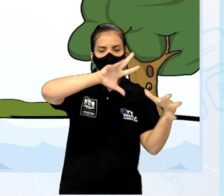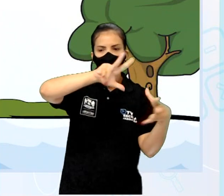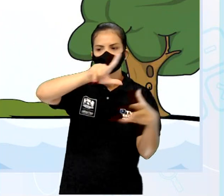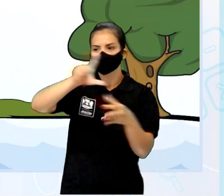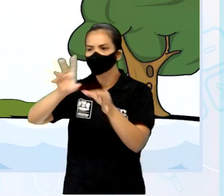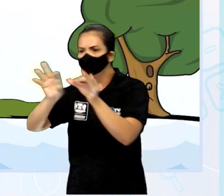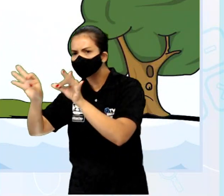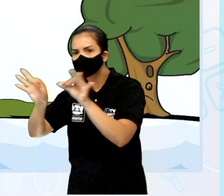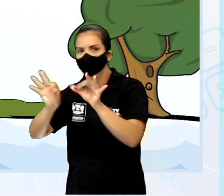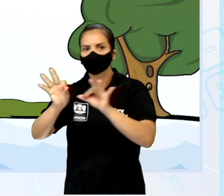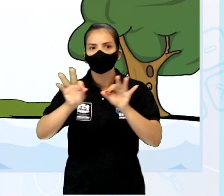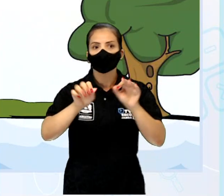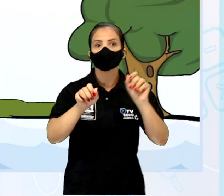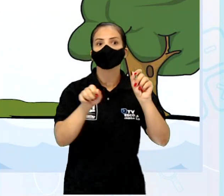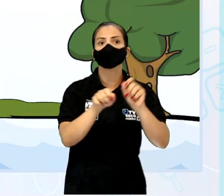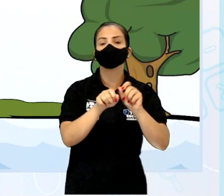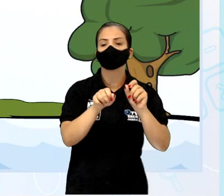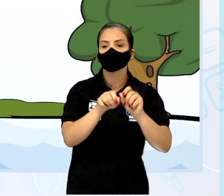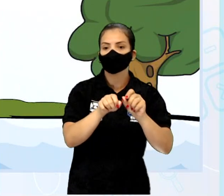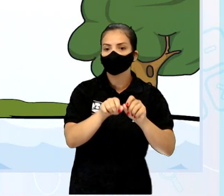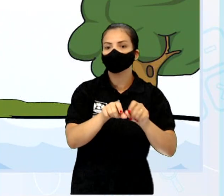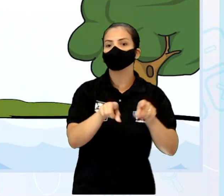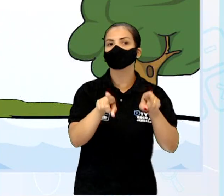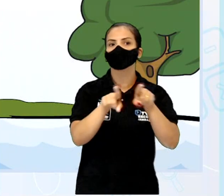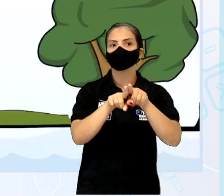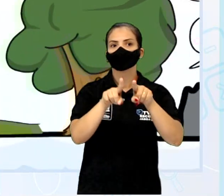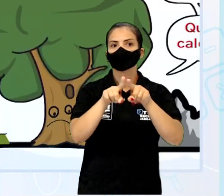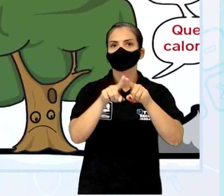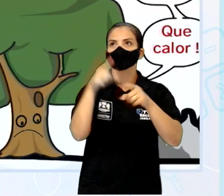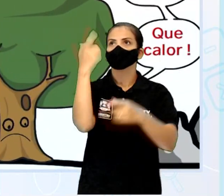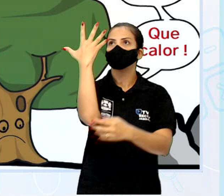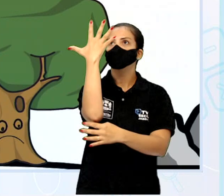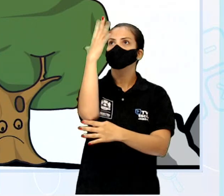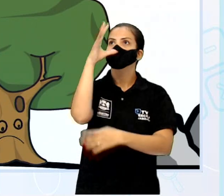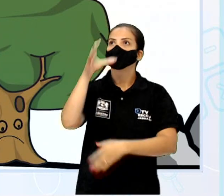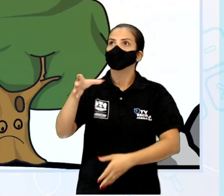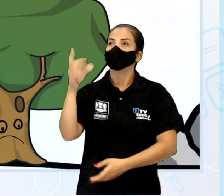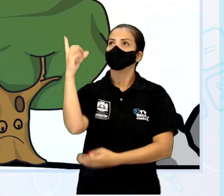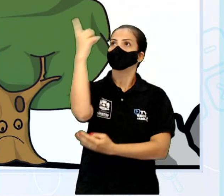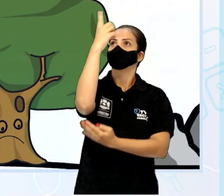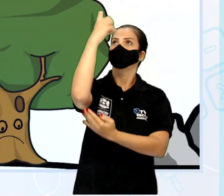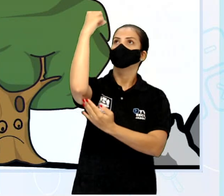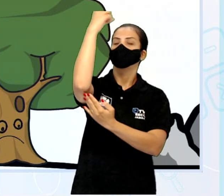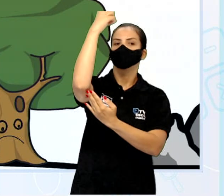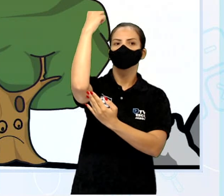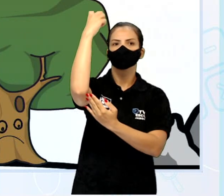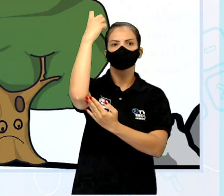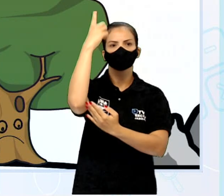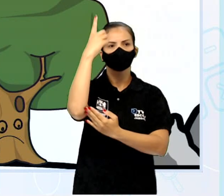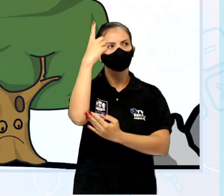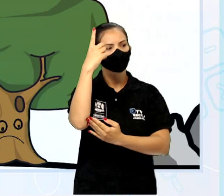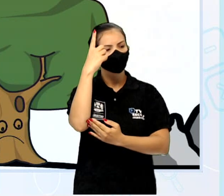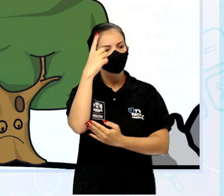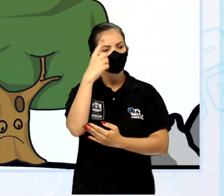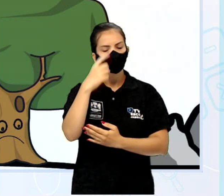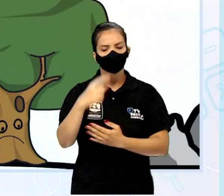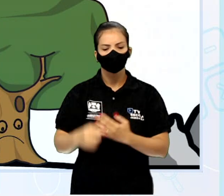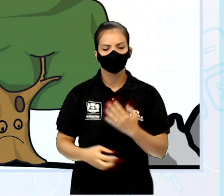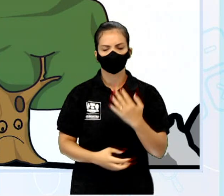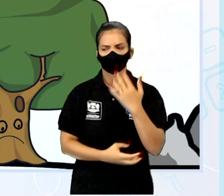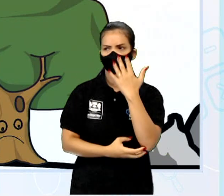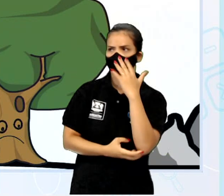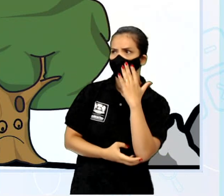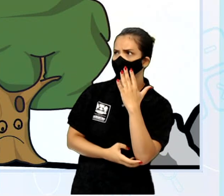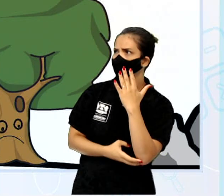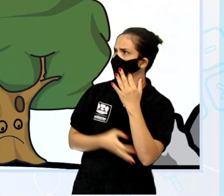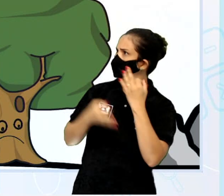Eles fizeram então palmeiras bem altas. Não é justo, queixou-se o Balba, porque